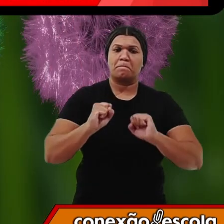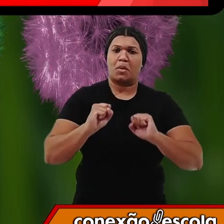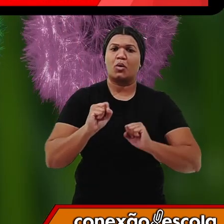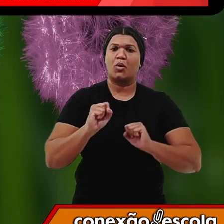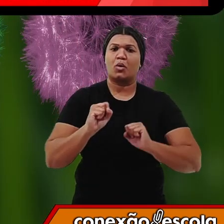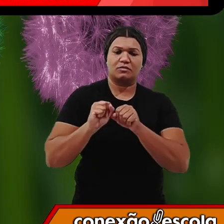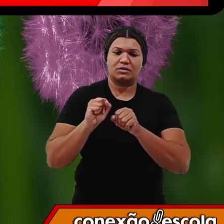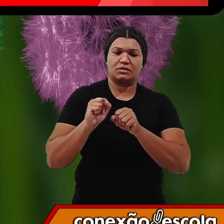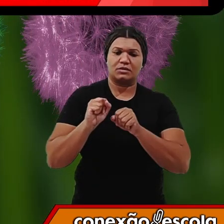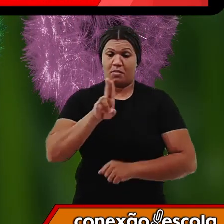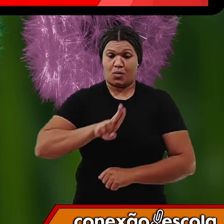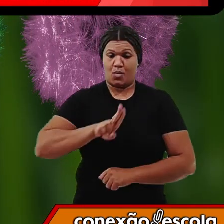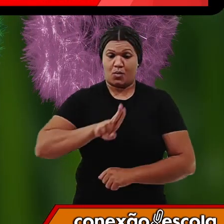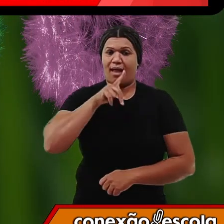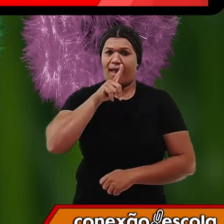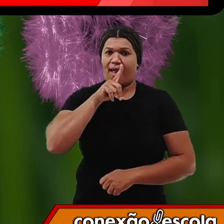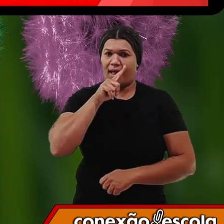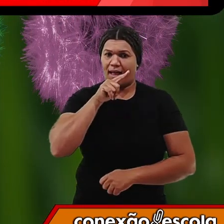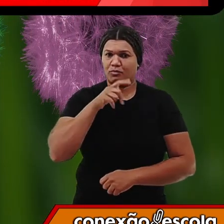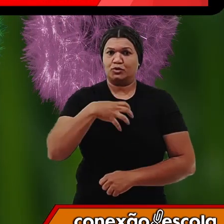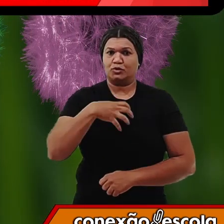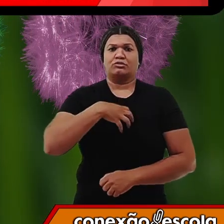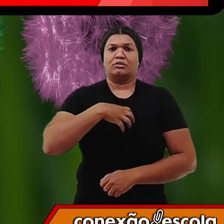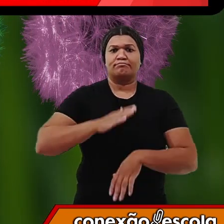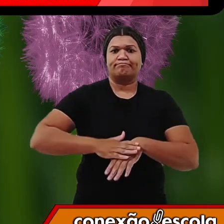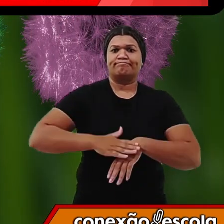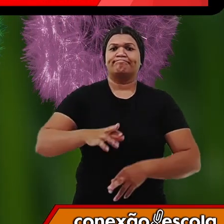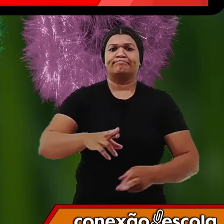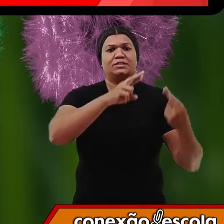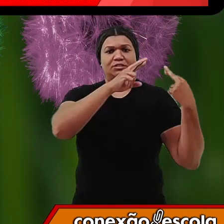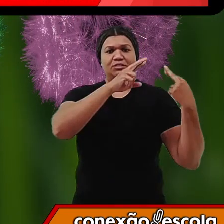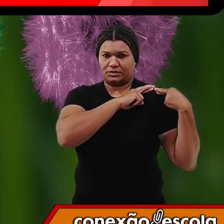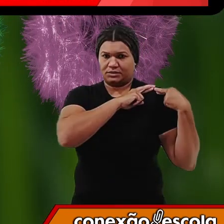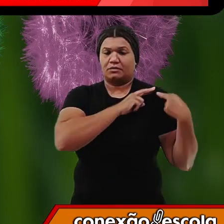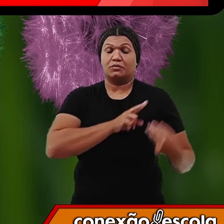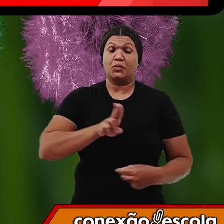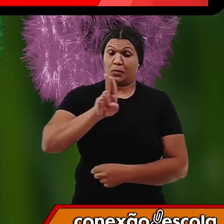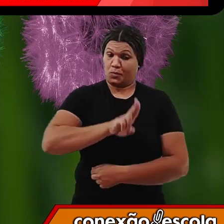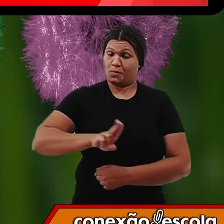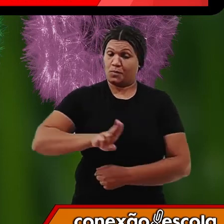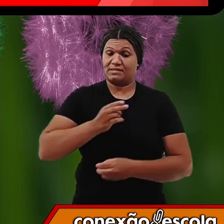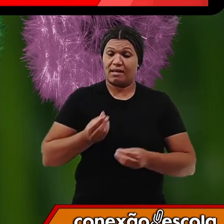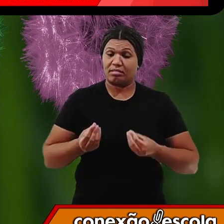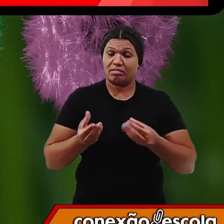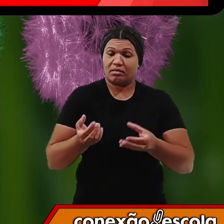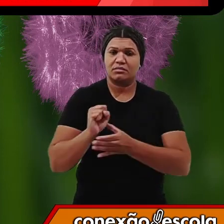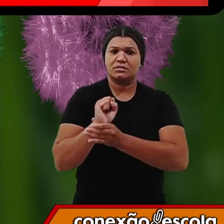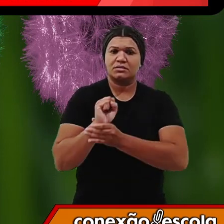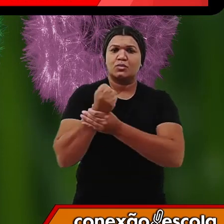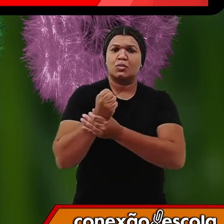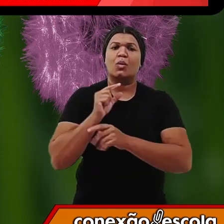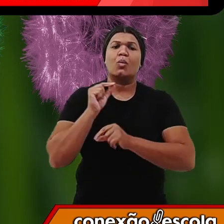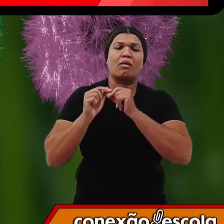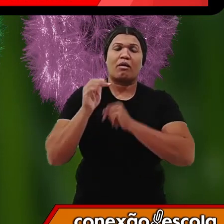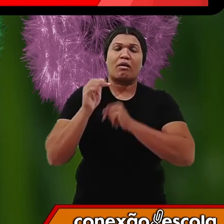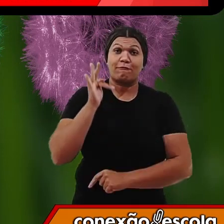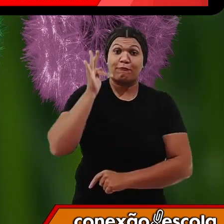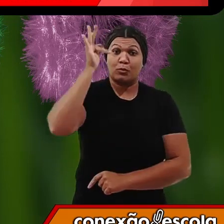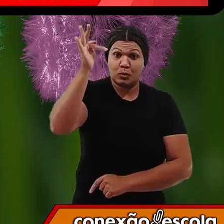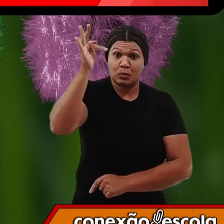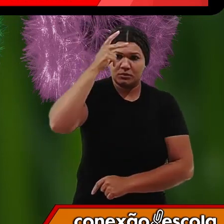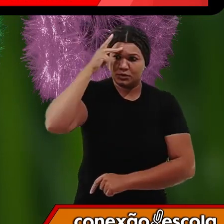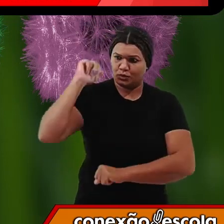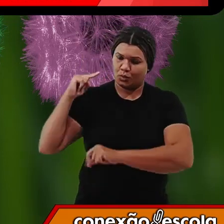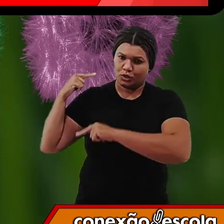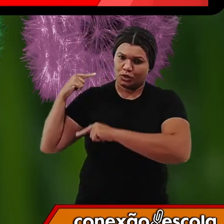uso da água seja mais responsável, seja um uso capaz de garantir com que as gerações utilizem